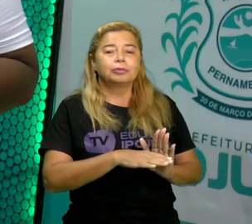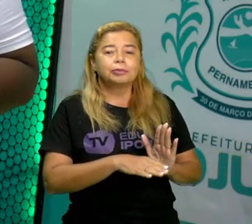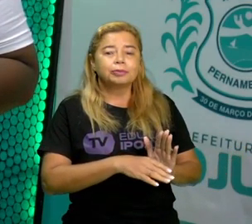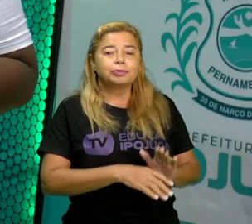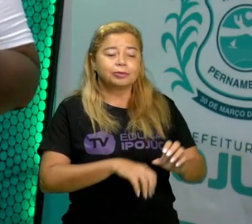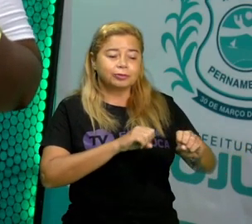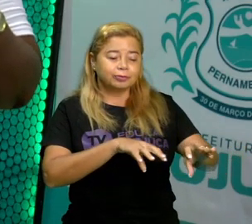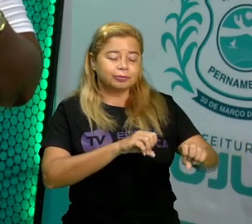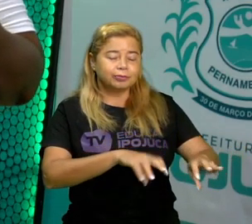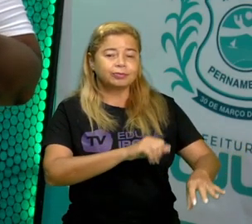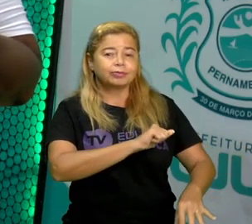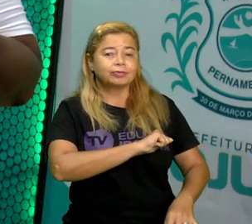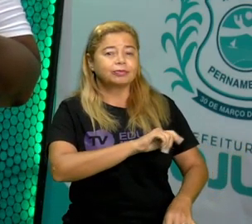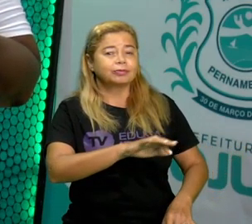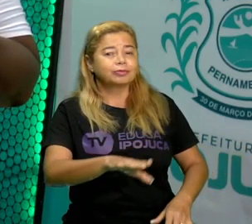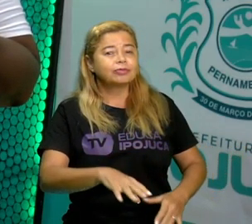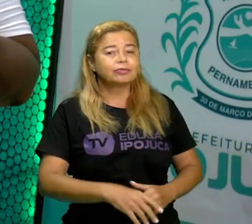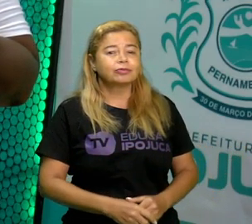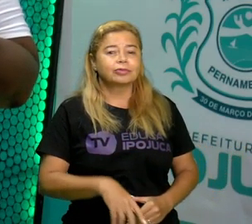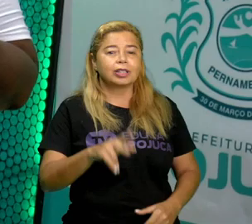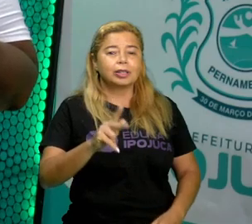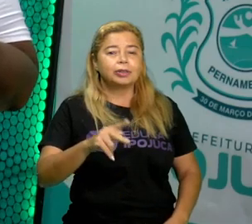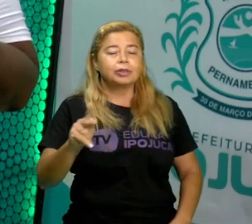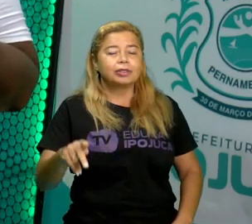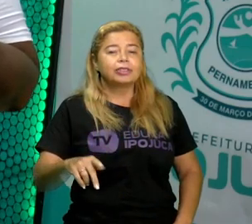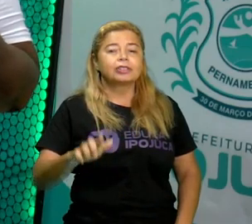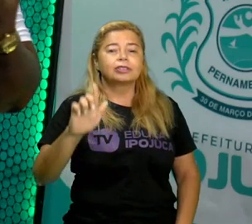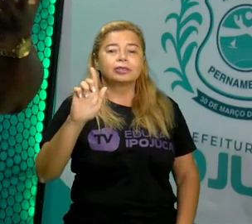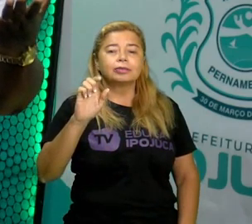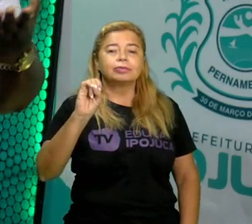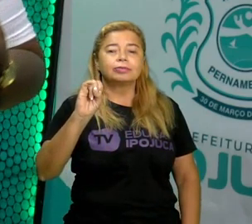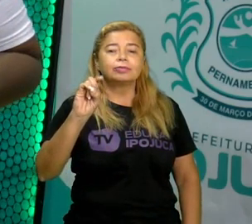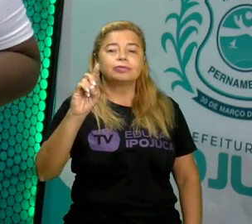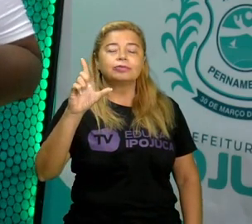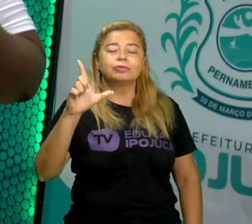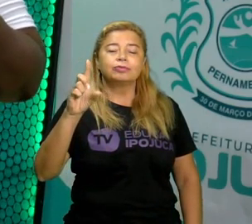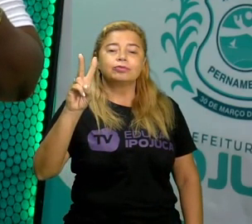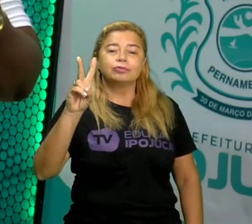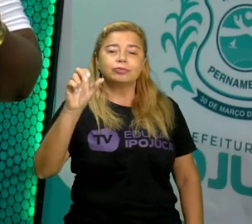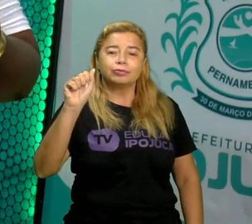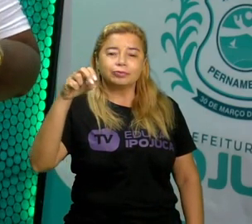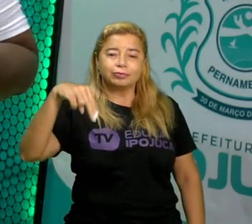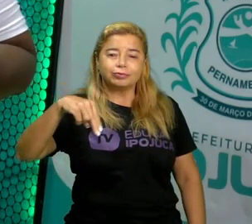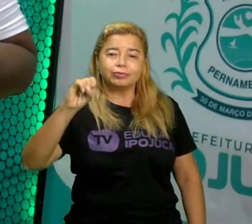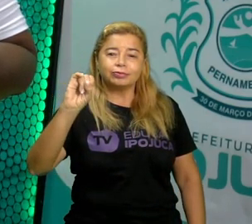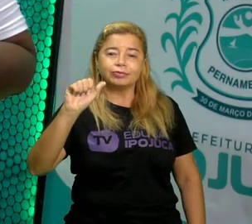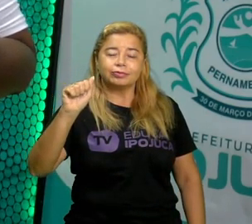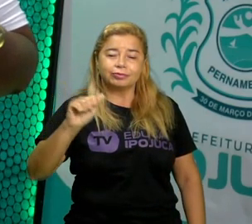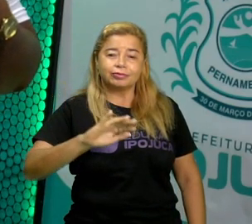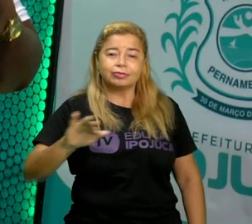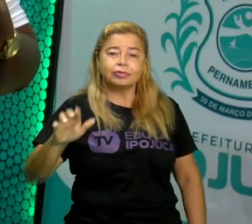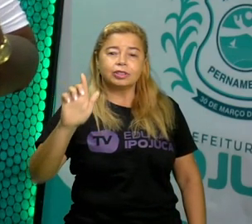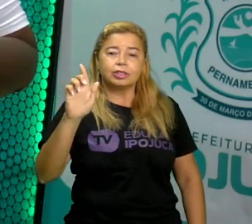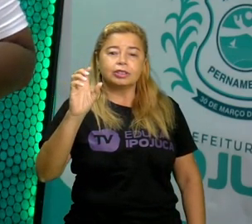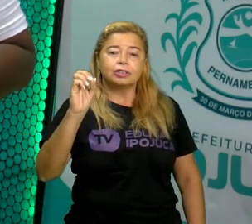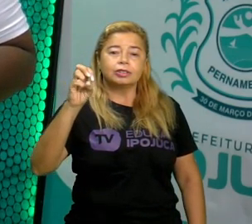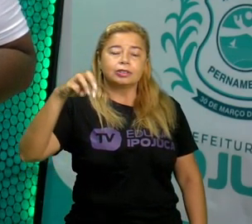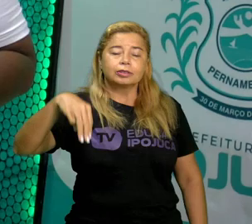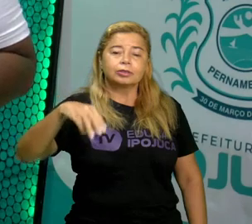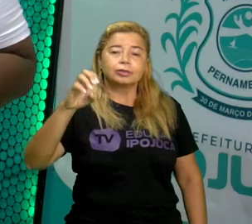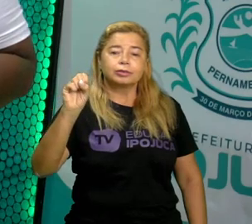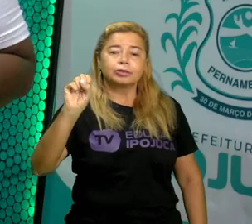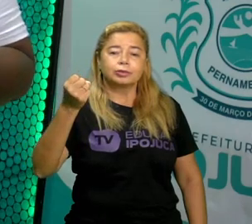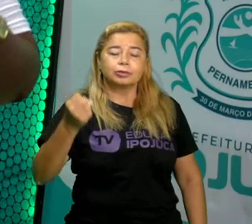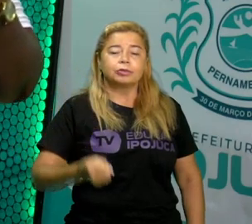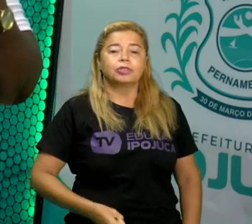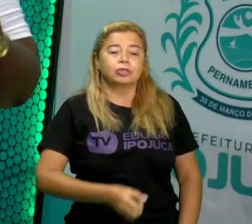Pojuca. Eu me chamo Tia Gilvânia Gomes e vou estar com vocês nas aulas do